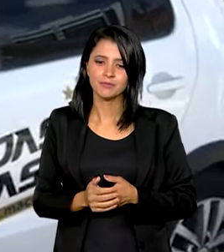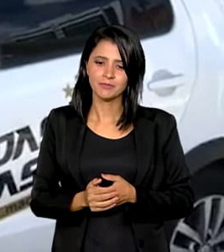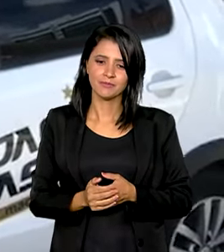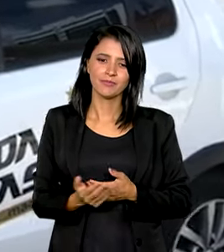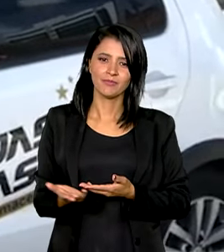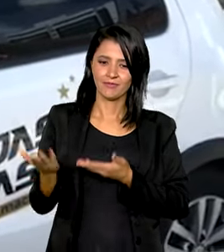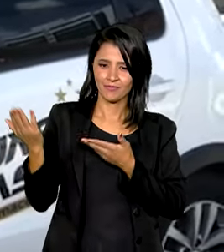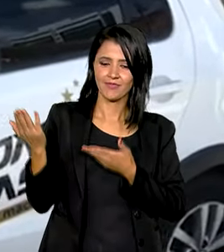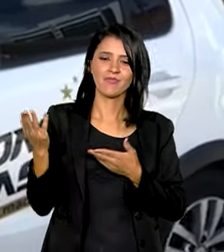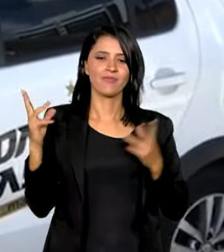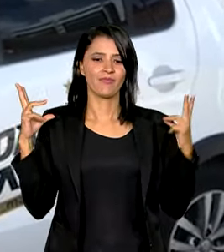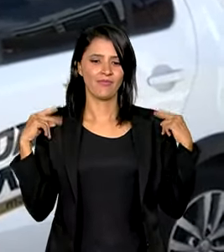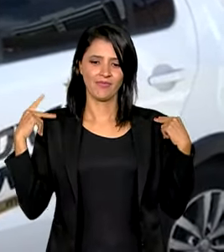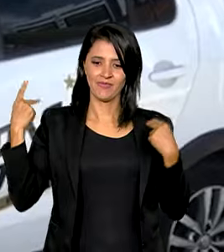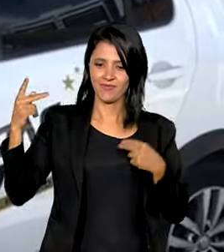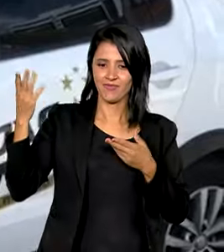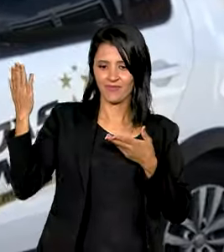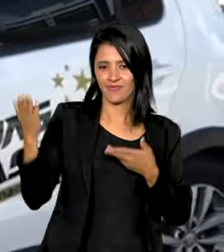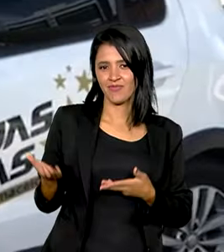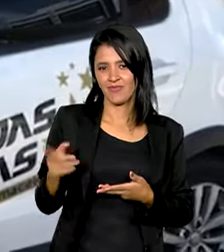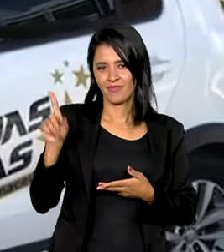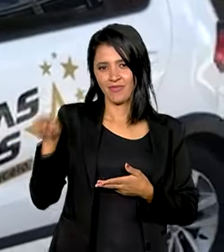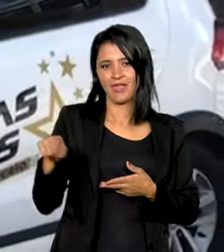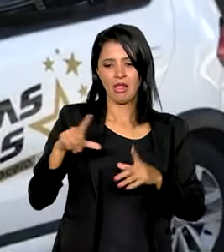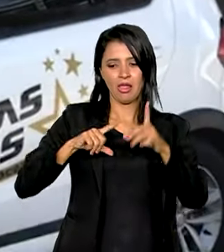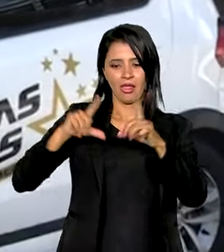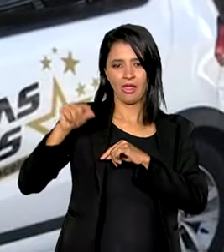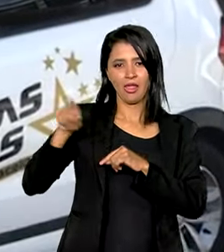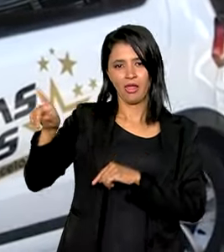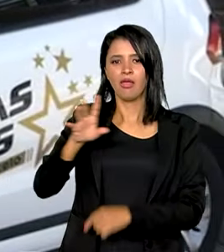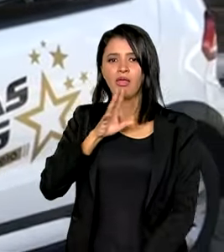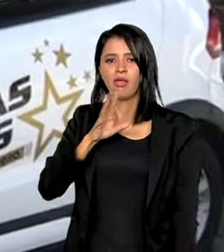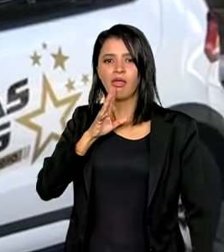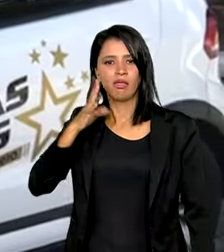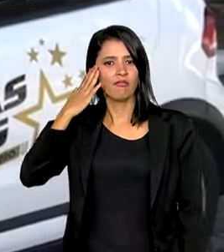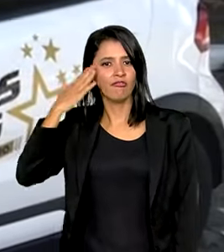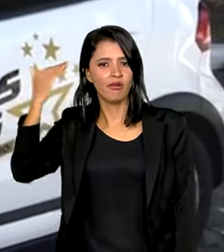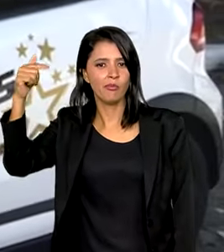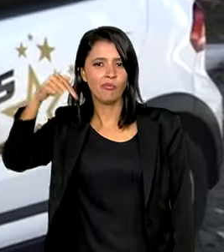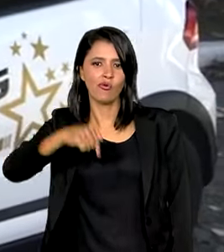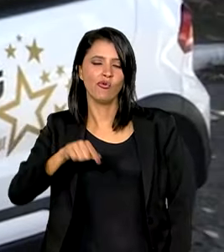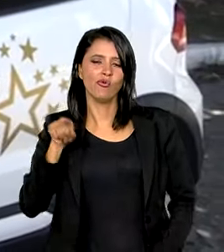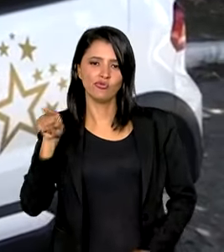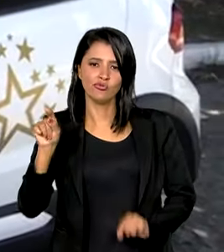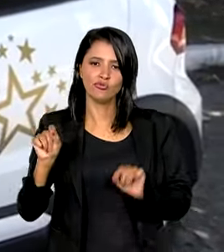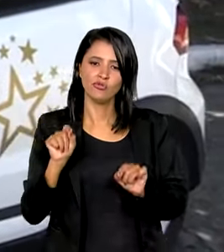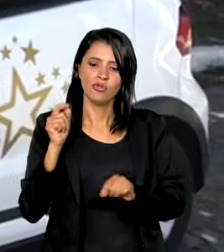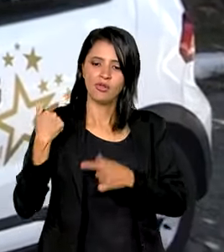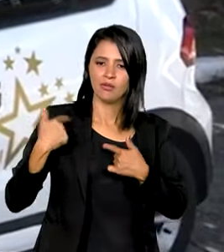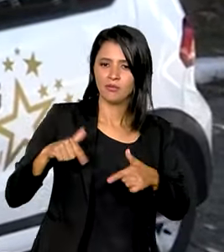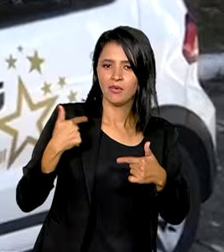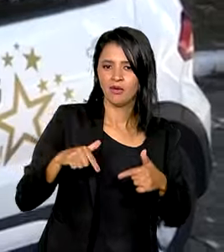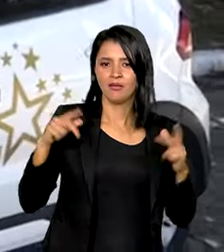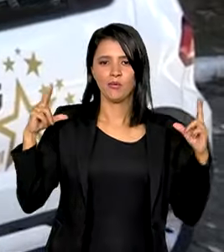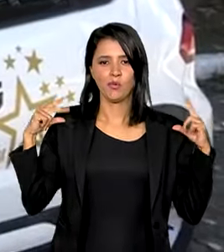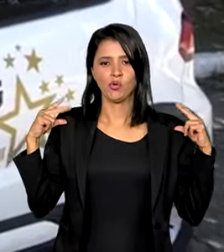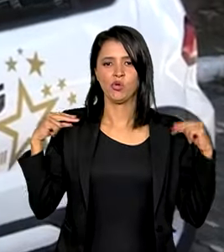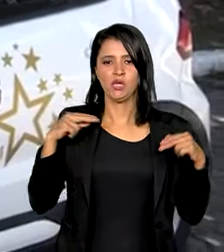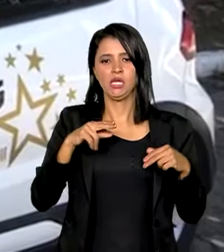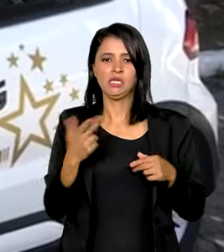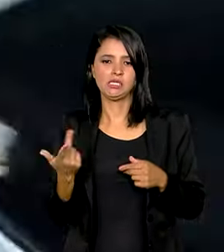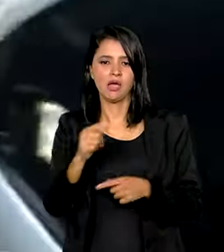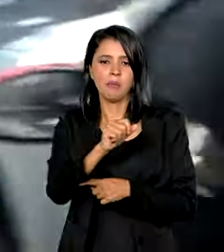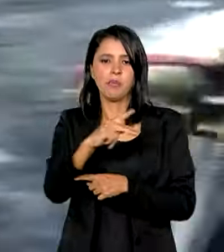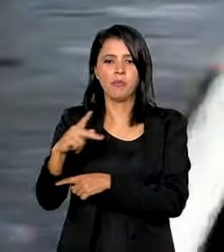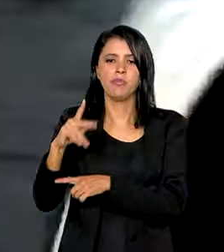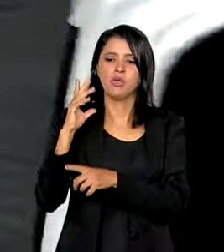Motorista das estrelas. É assim que o Gustavo é conhecido em Maceió. Ele trabalha como motorista de aplicativo há seis